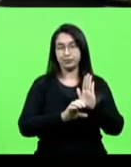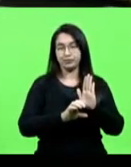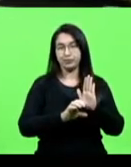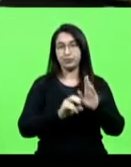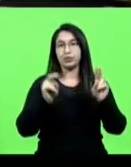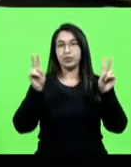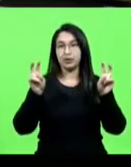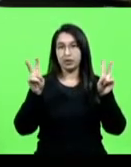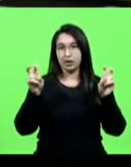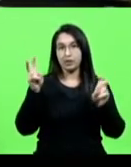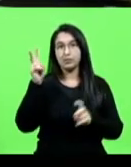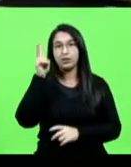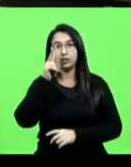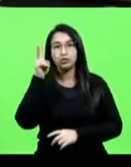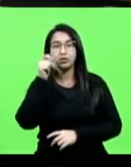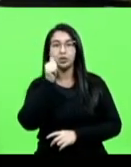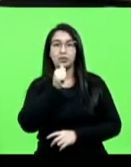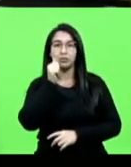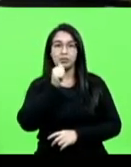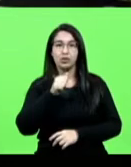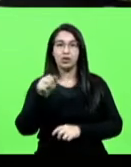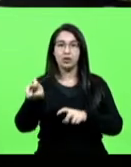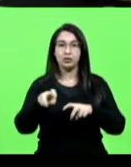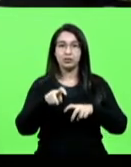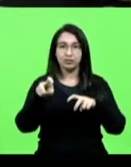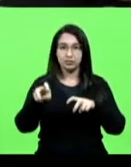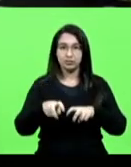Histórias de Mulheres do Campo da Cidade de Santa Catarina.